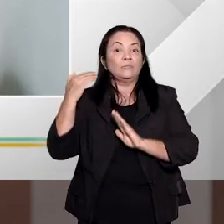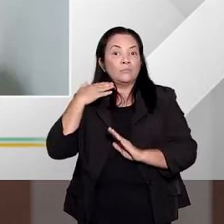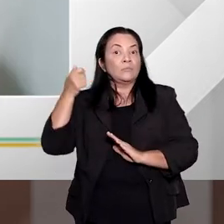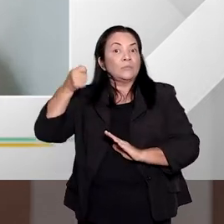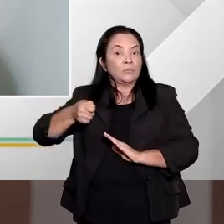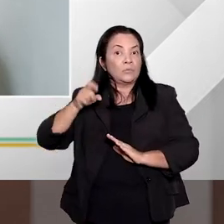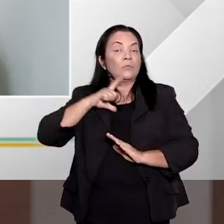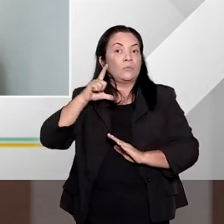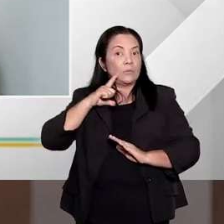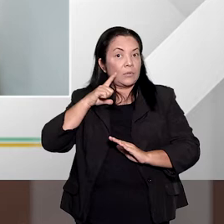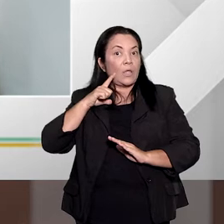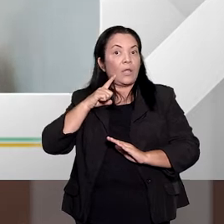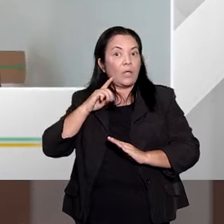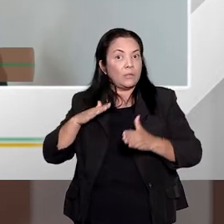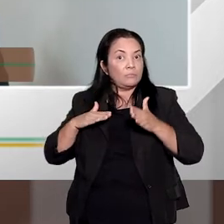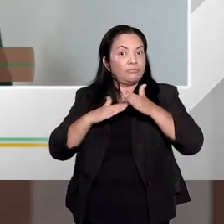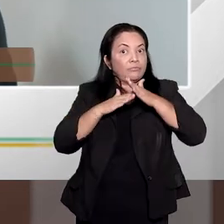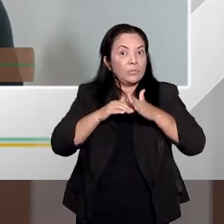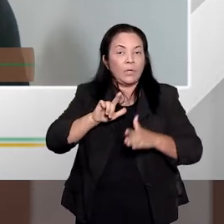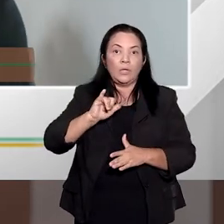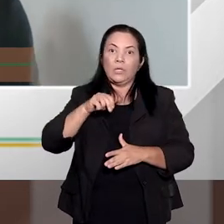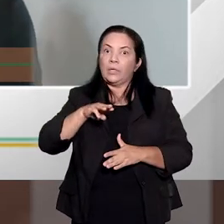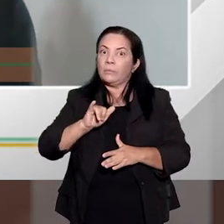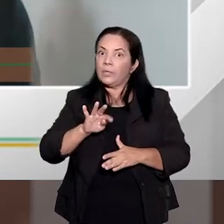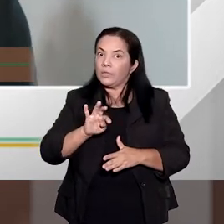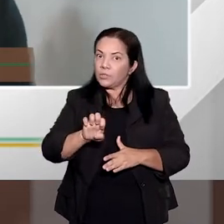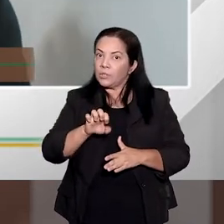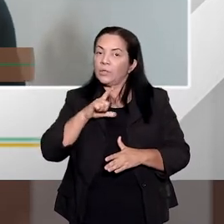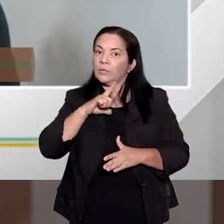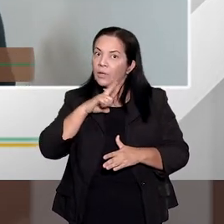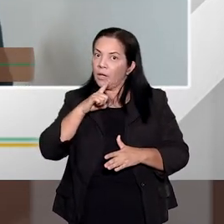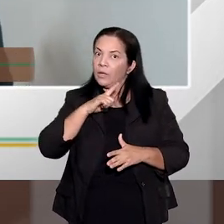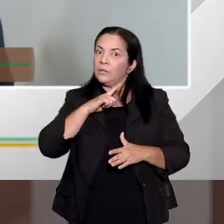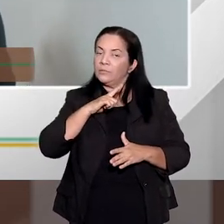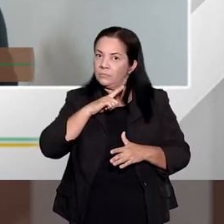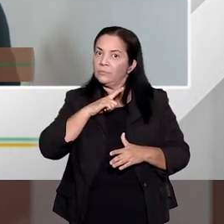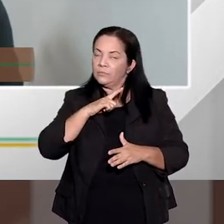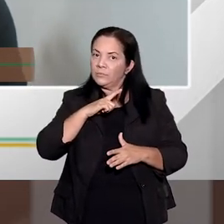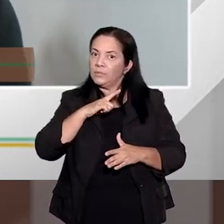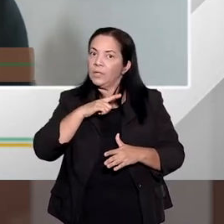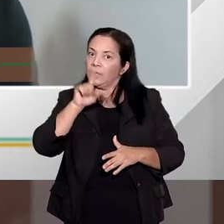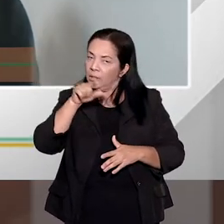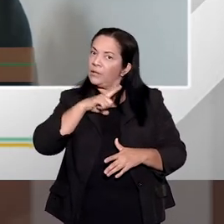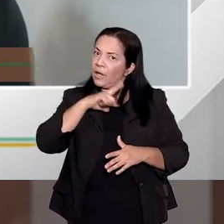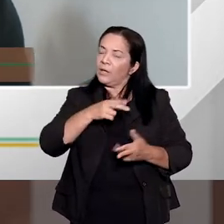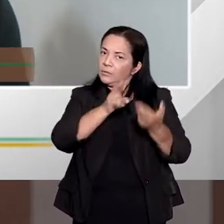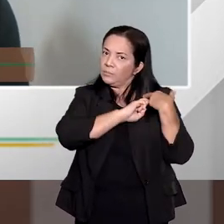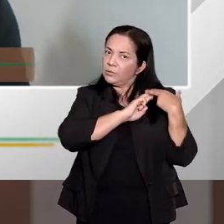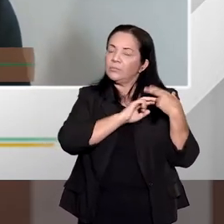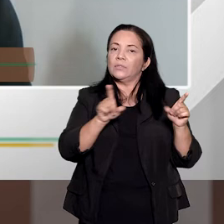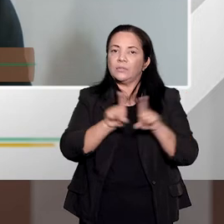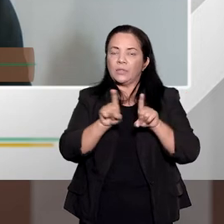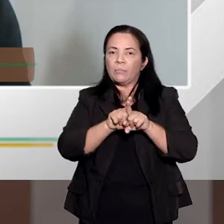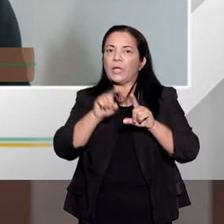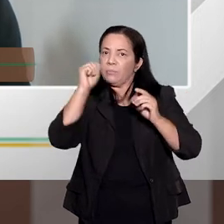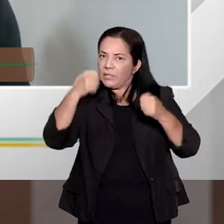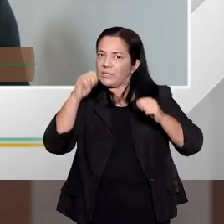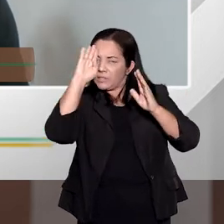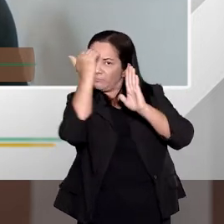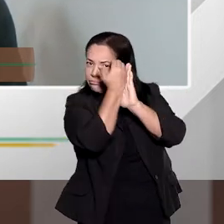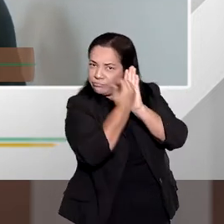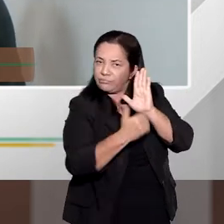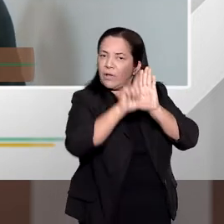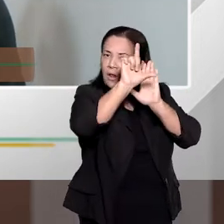limites, né, da essência do Estado Democrático de Direito, que os poderes constituídos também se limitem, né, pela lei, pela